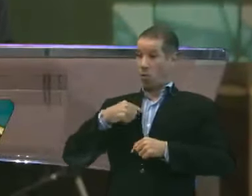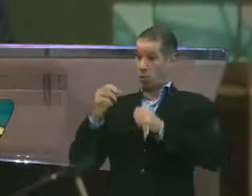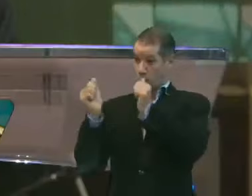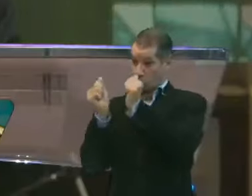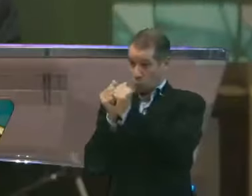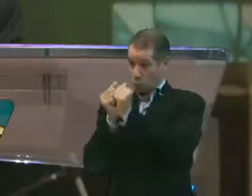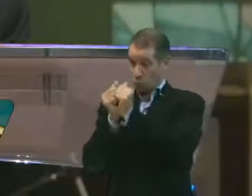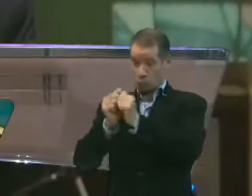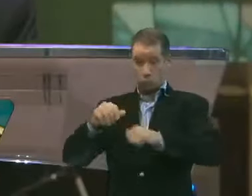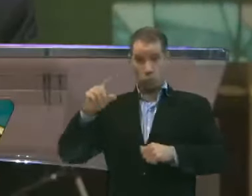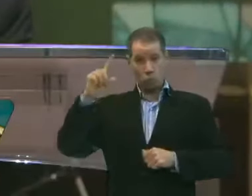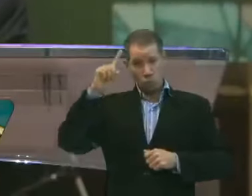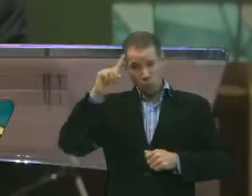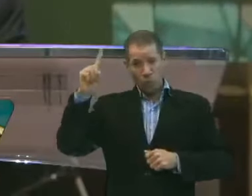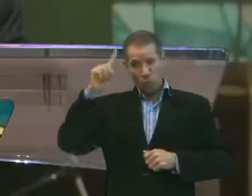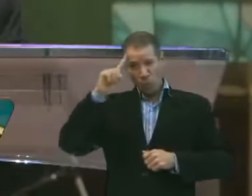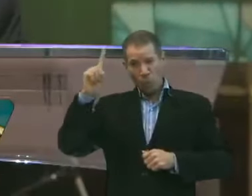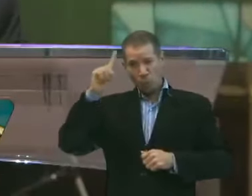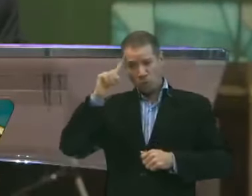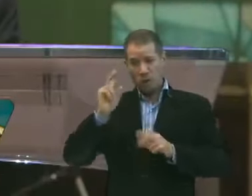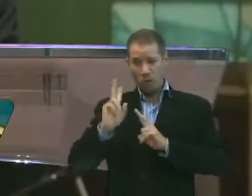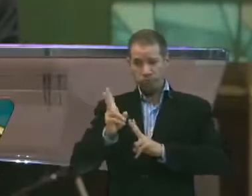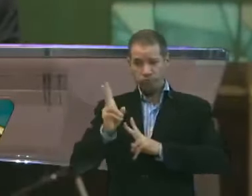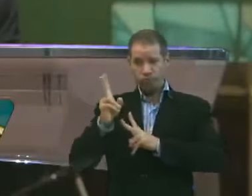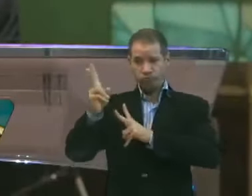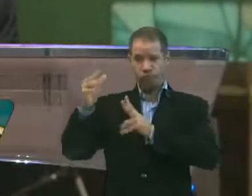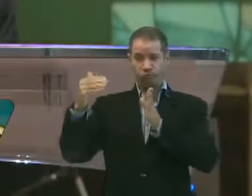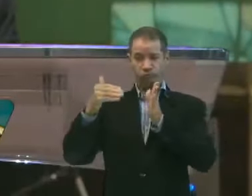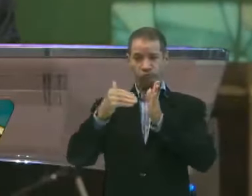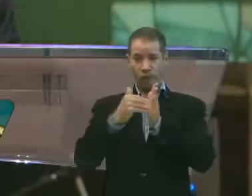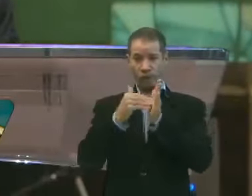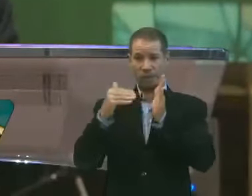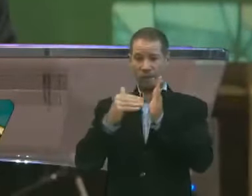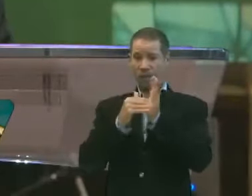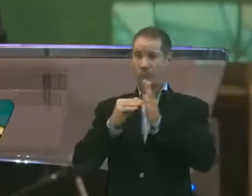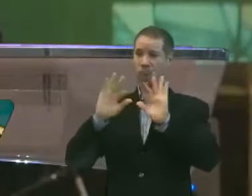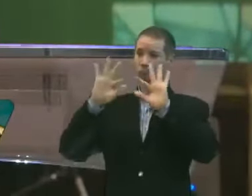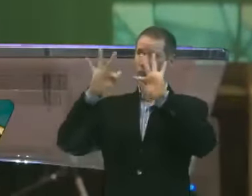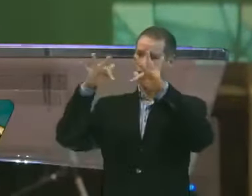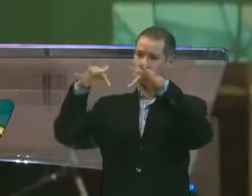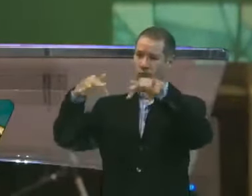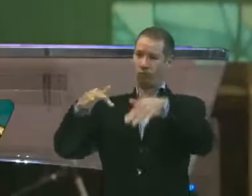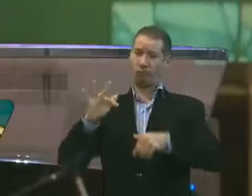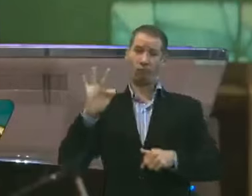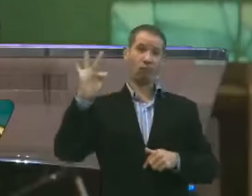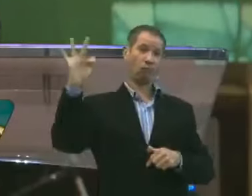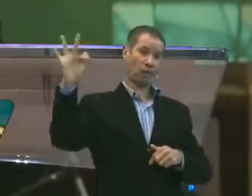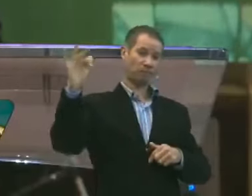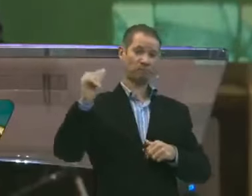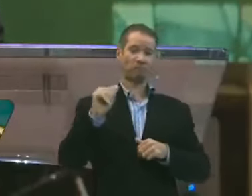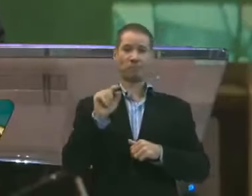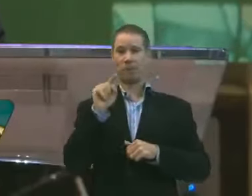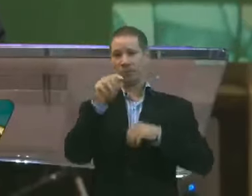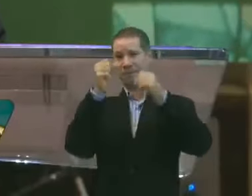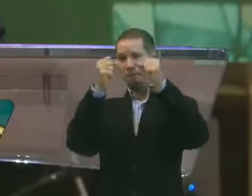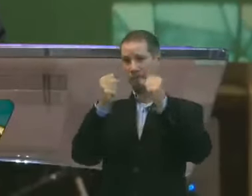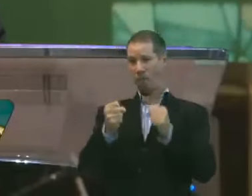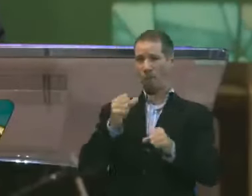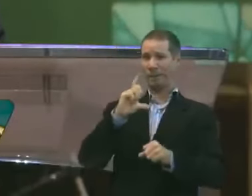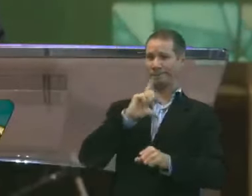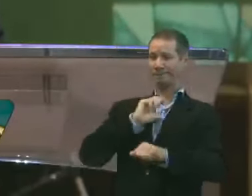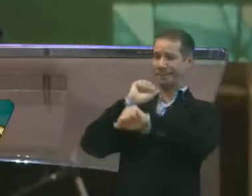todos os dias até o fim dos tempos. Você pode ter